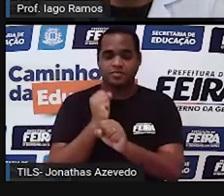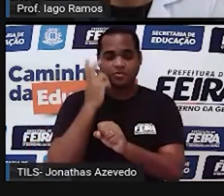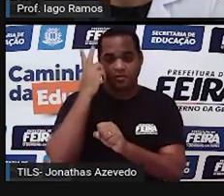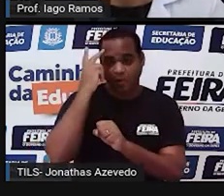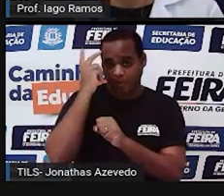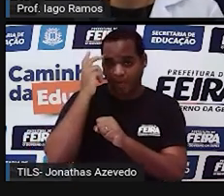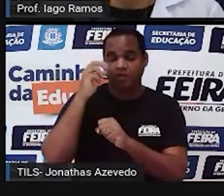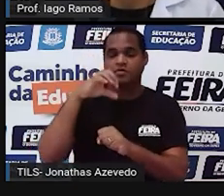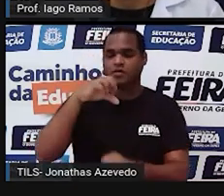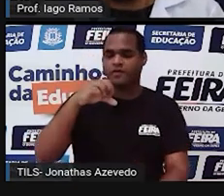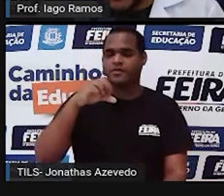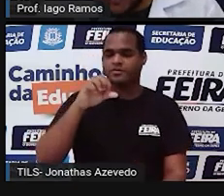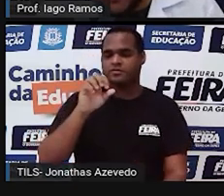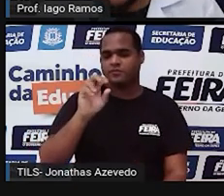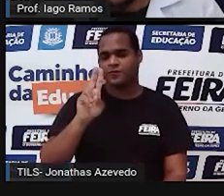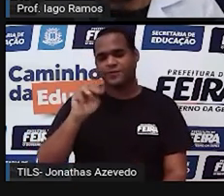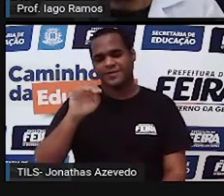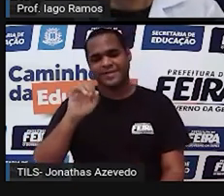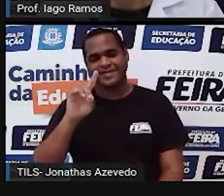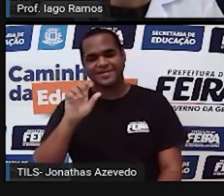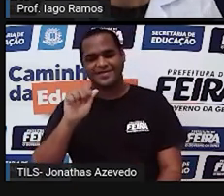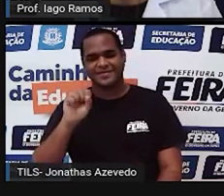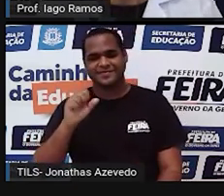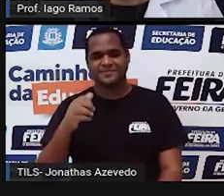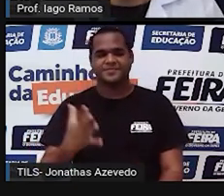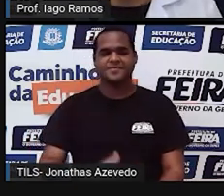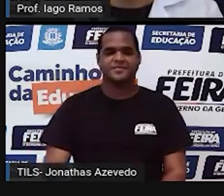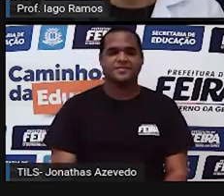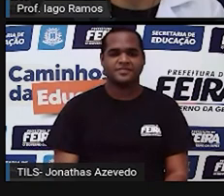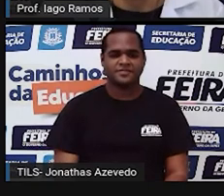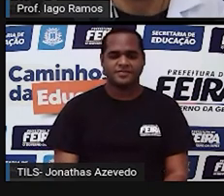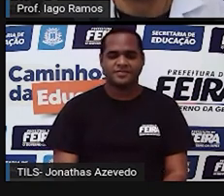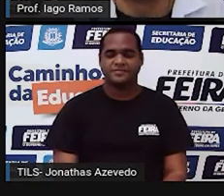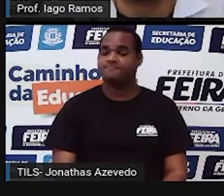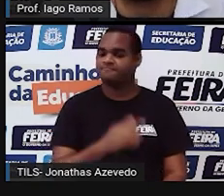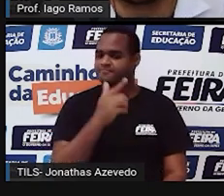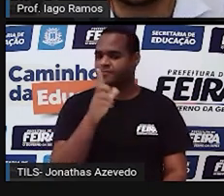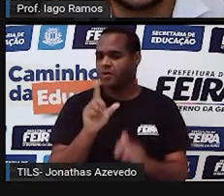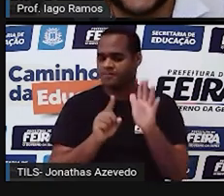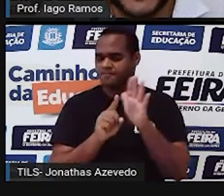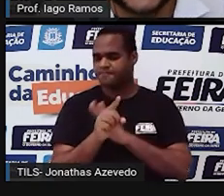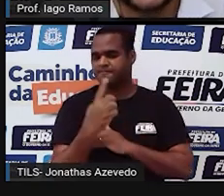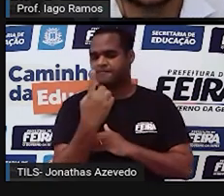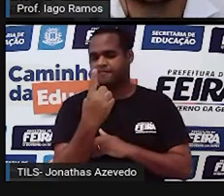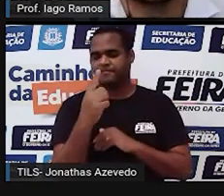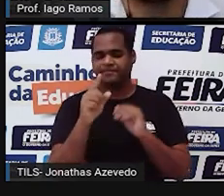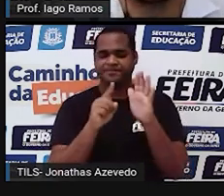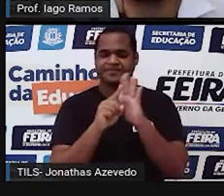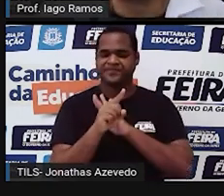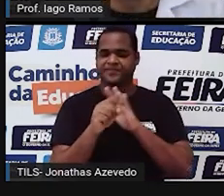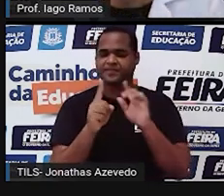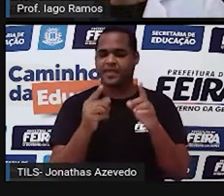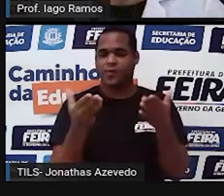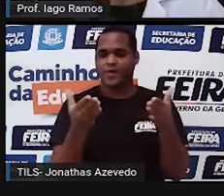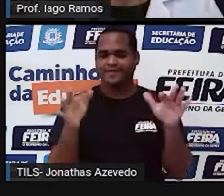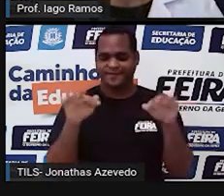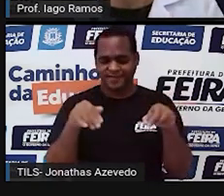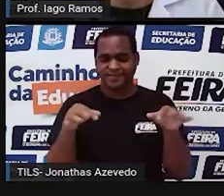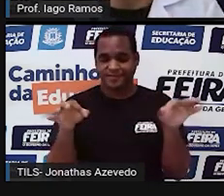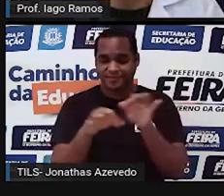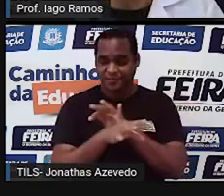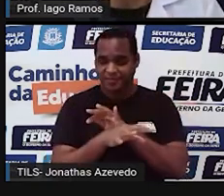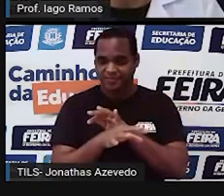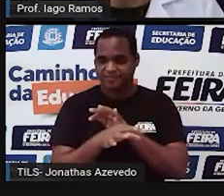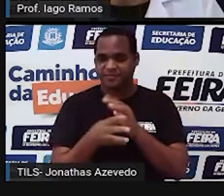é 9 unidades tá bom? só mais uma perguntinha para a gente fechar essa nossa aula aqui